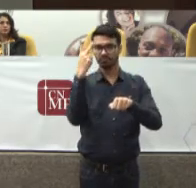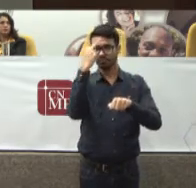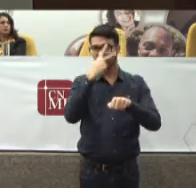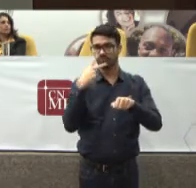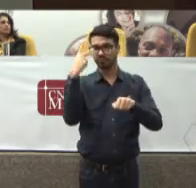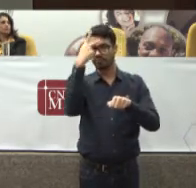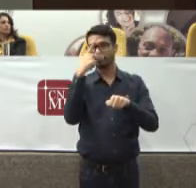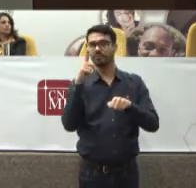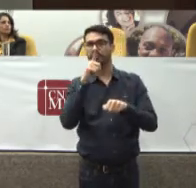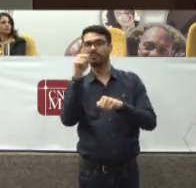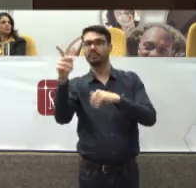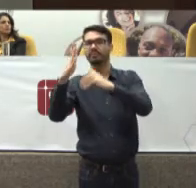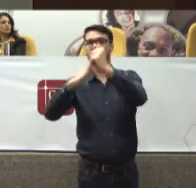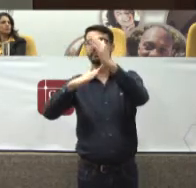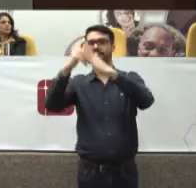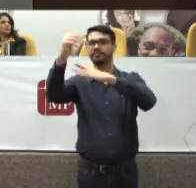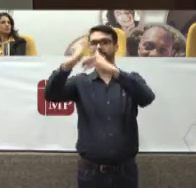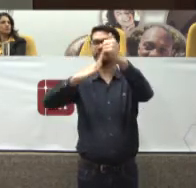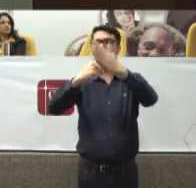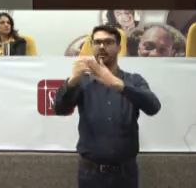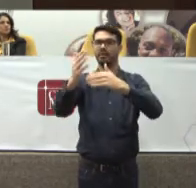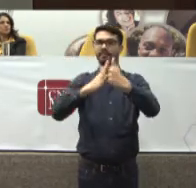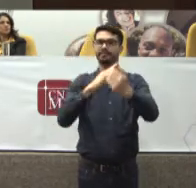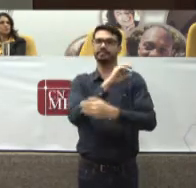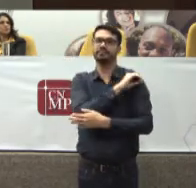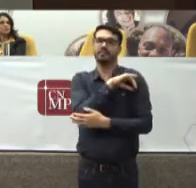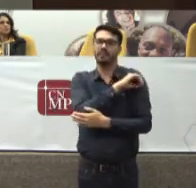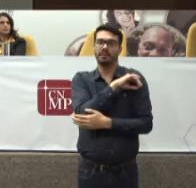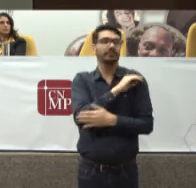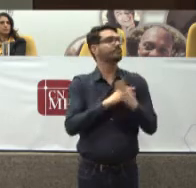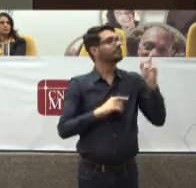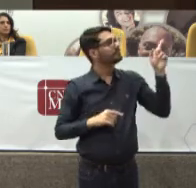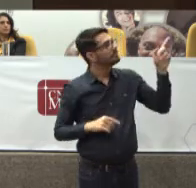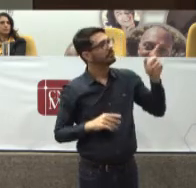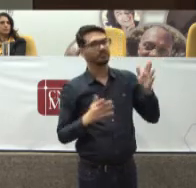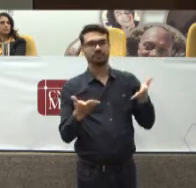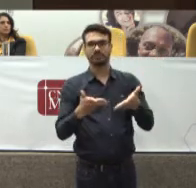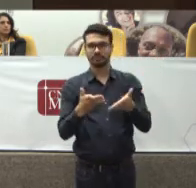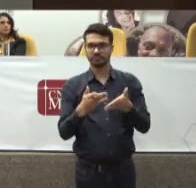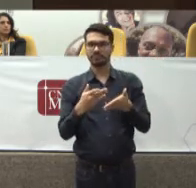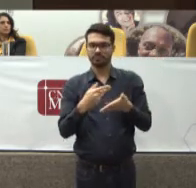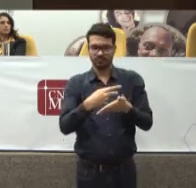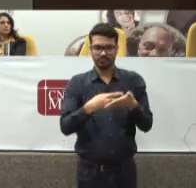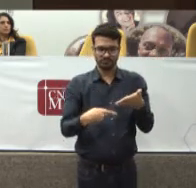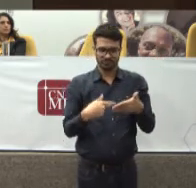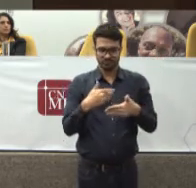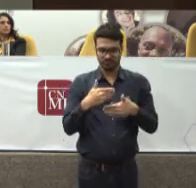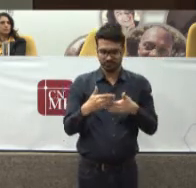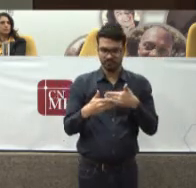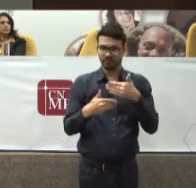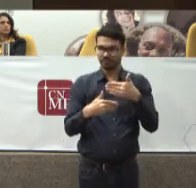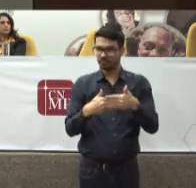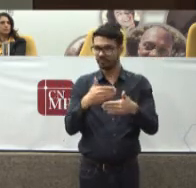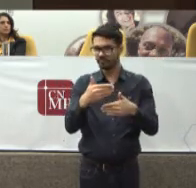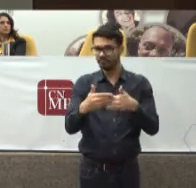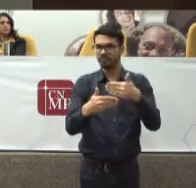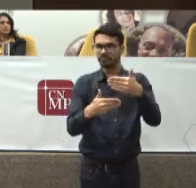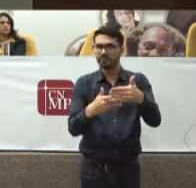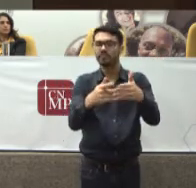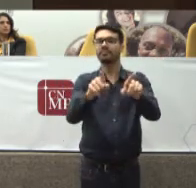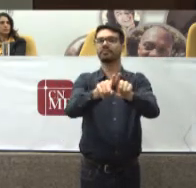Esses profissionais Estão sendo qualificados Se hoje O projeto Engatinha E ainda estamos fazendo Um programa de